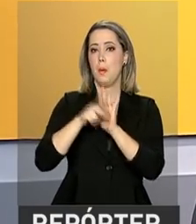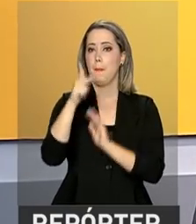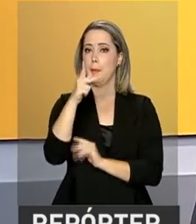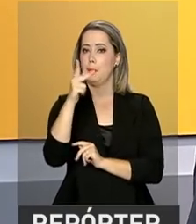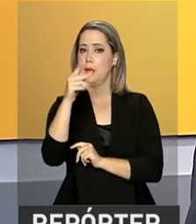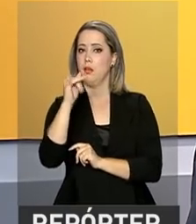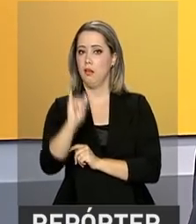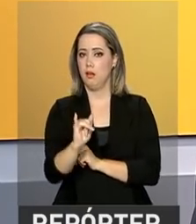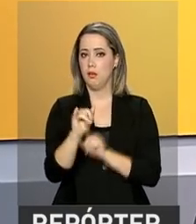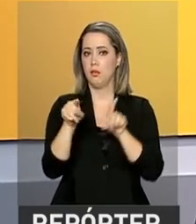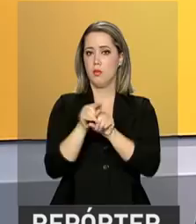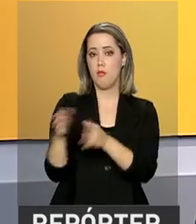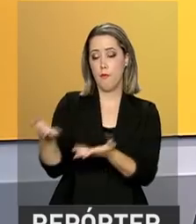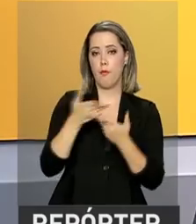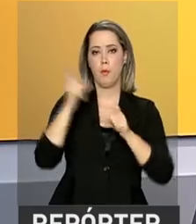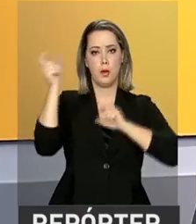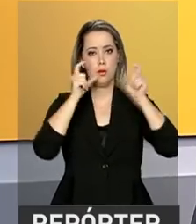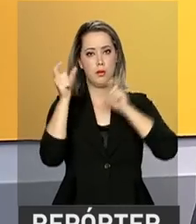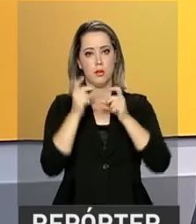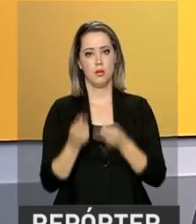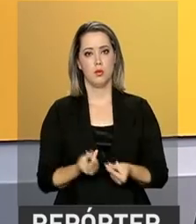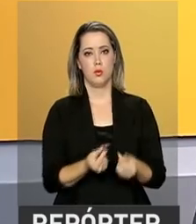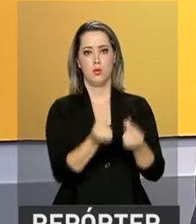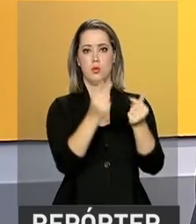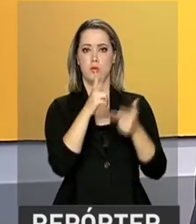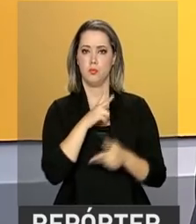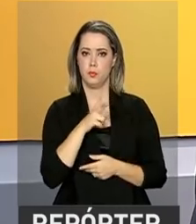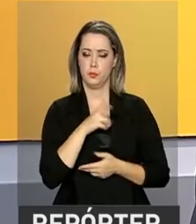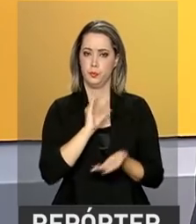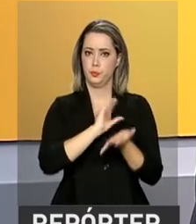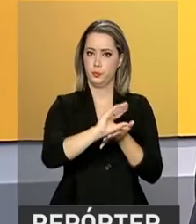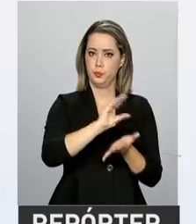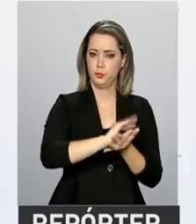o PPI, veio para atrair capital privado para o país.